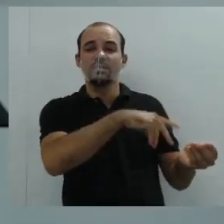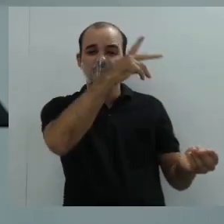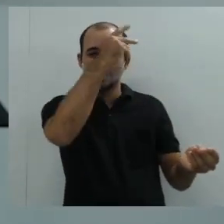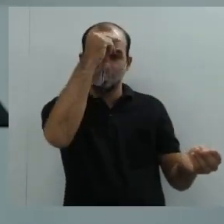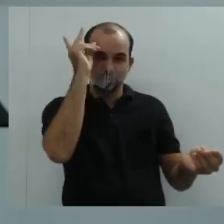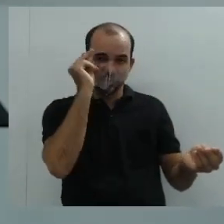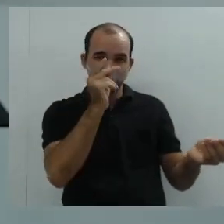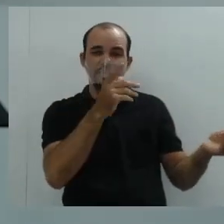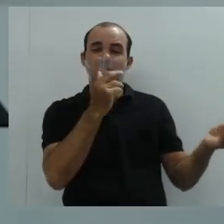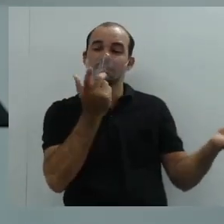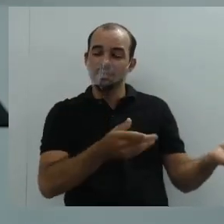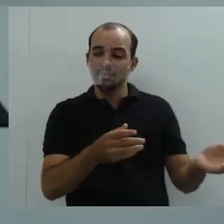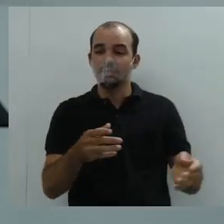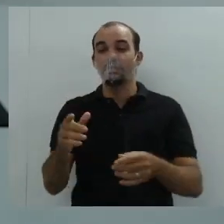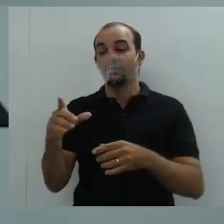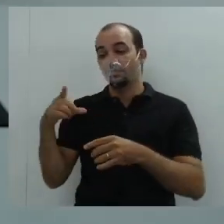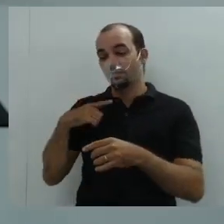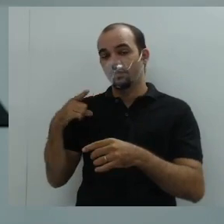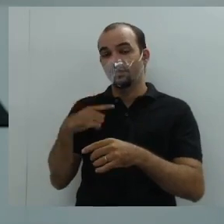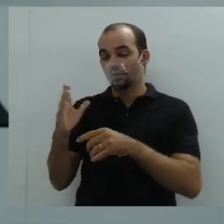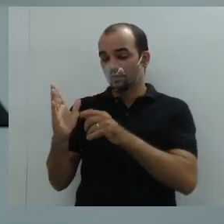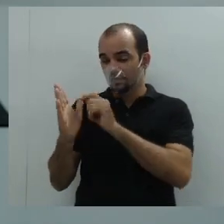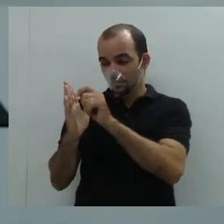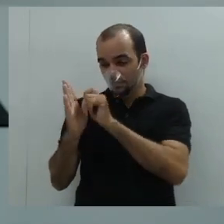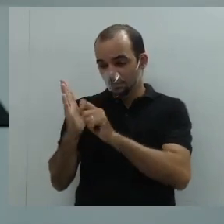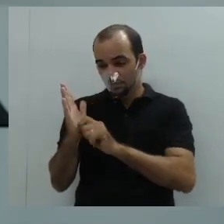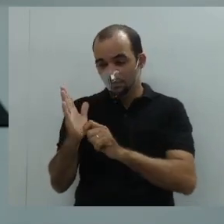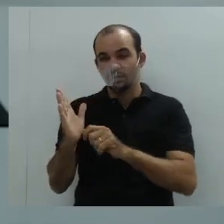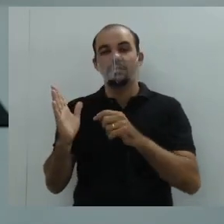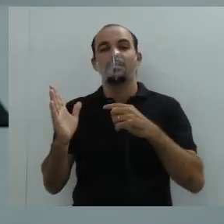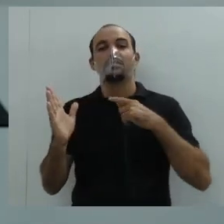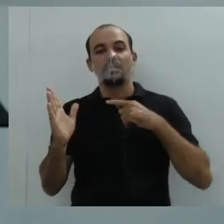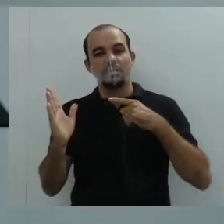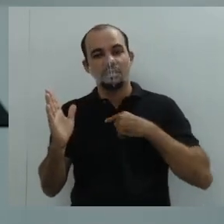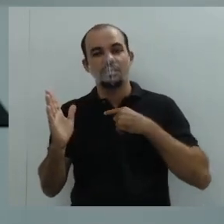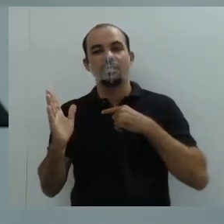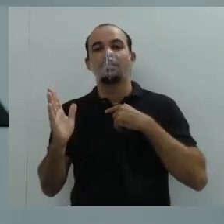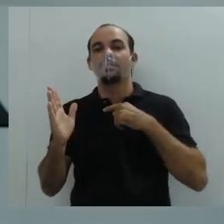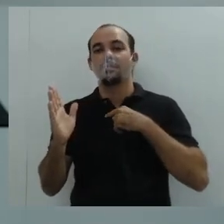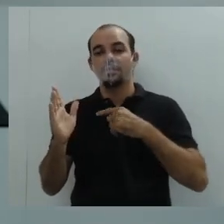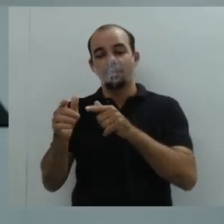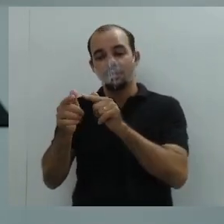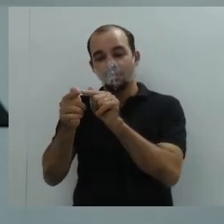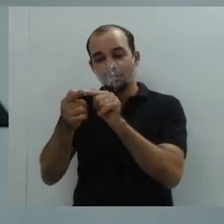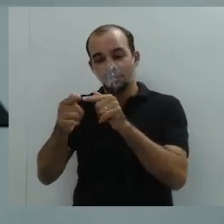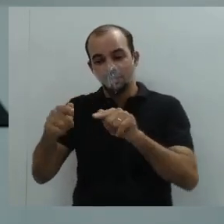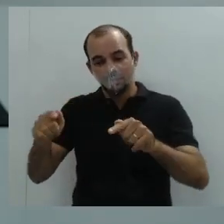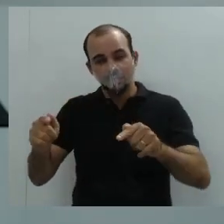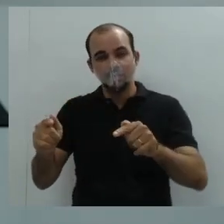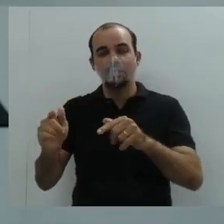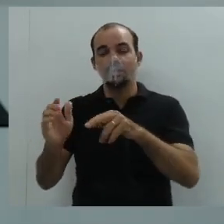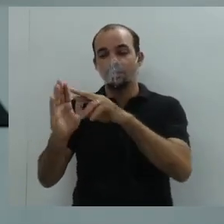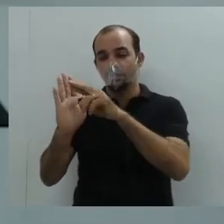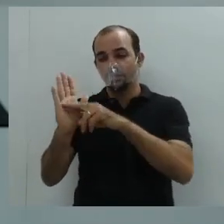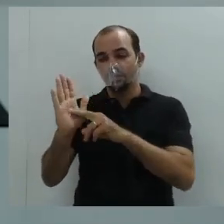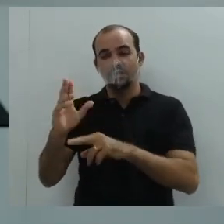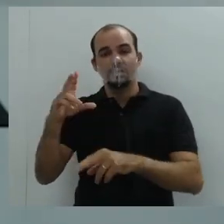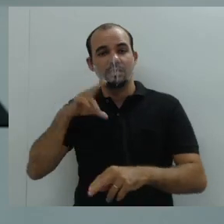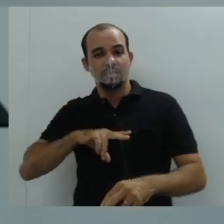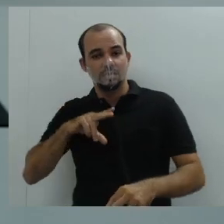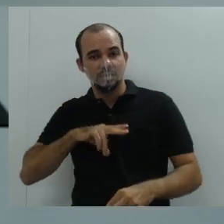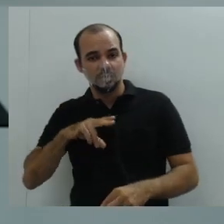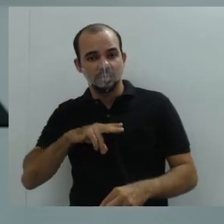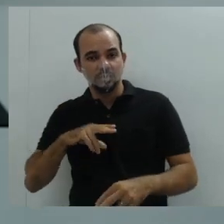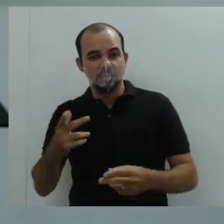regras e características daquele gênero. Então, quem seria o vocativo? No caso da gente, é o prefeito.